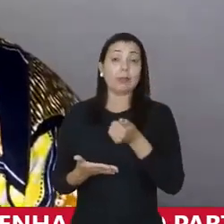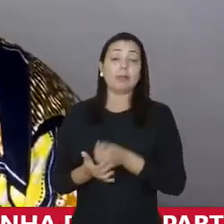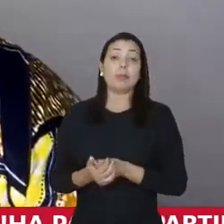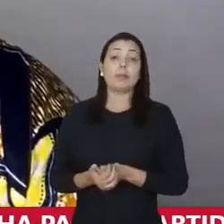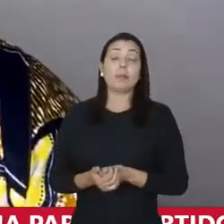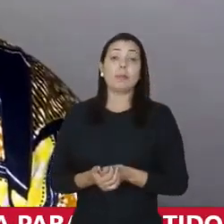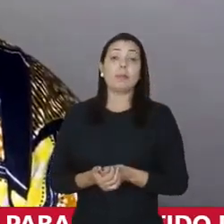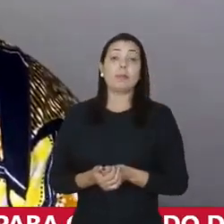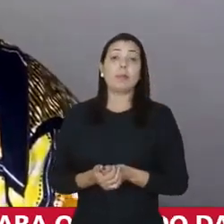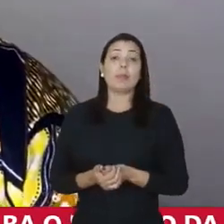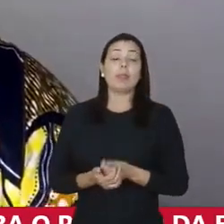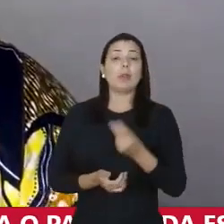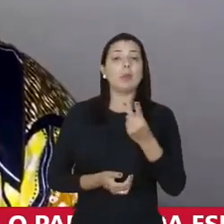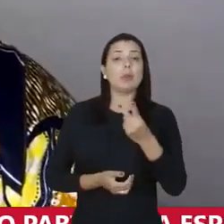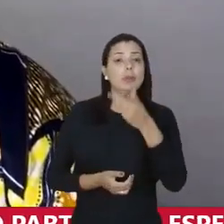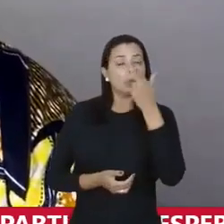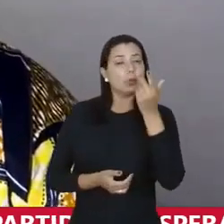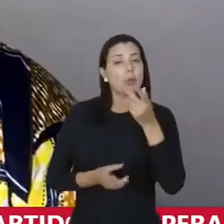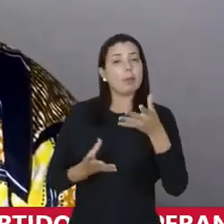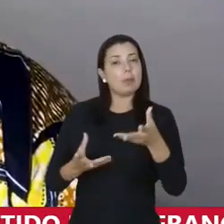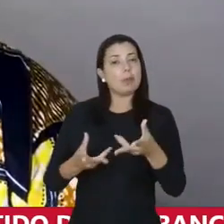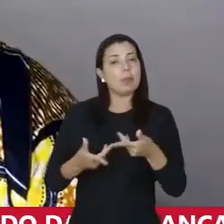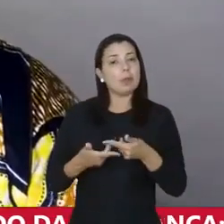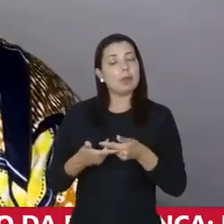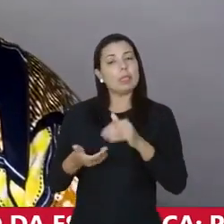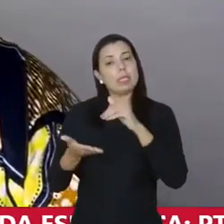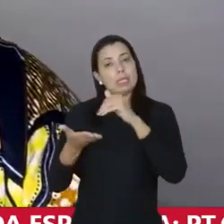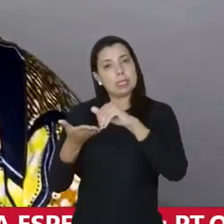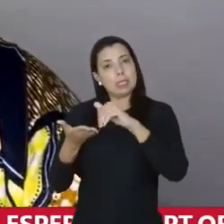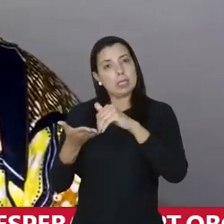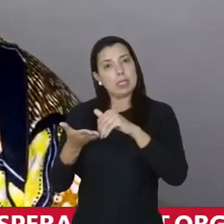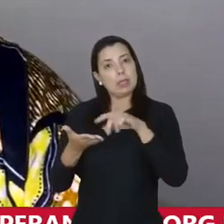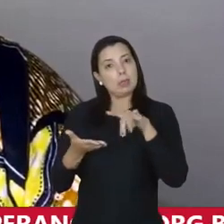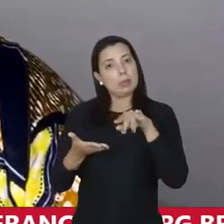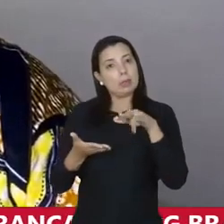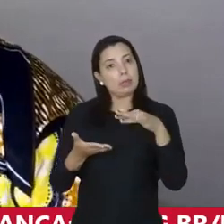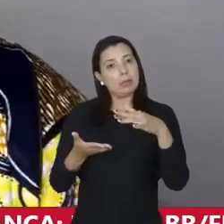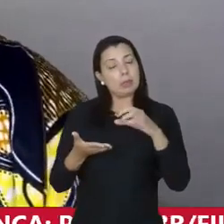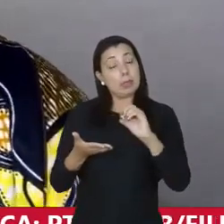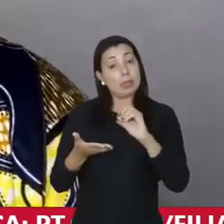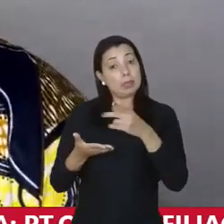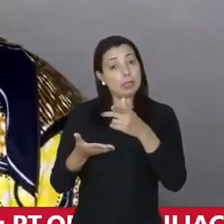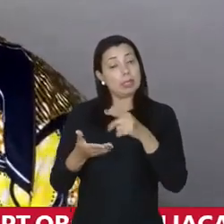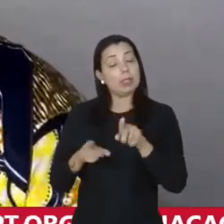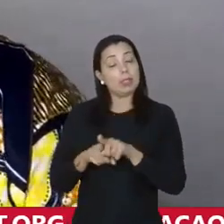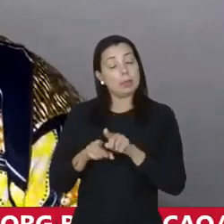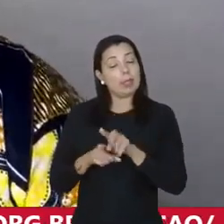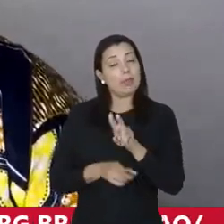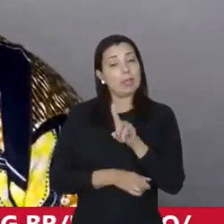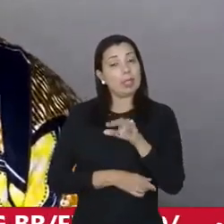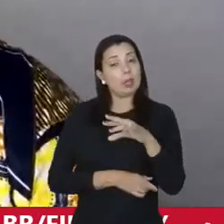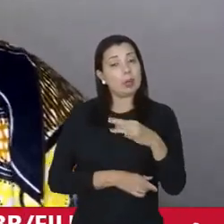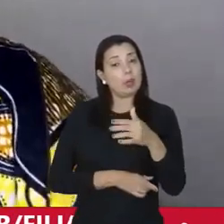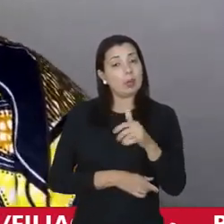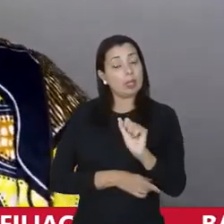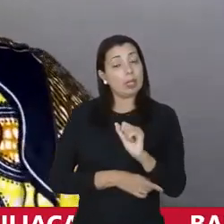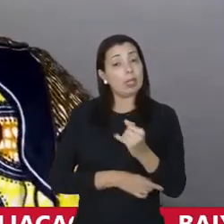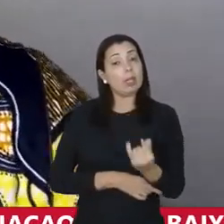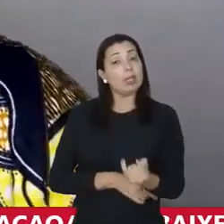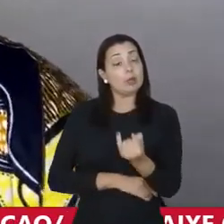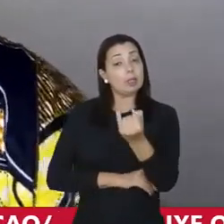aqui com duas dessas potências, nosso querido secretário, Marcos Chagas, e a querida Verônica, pela